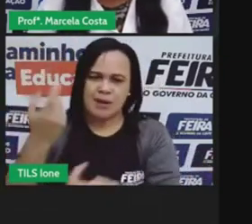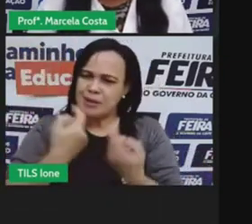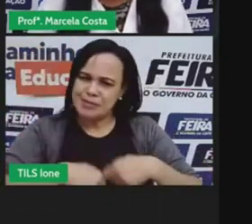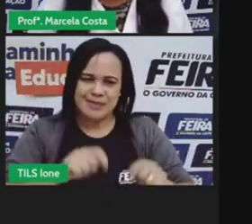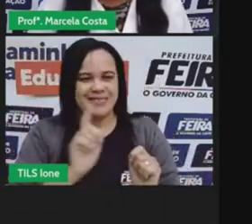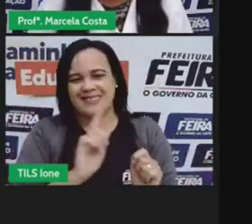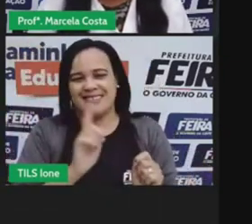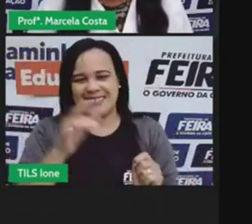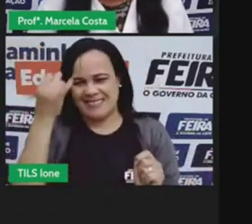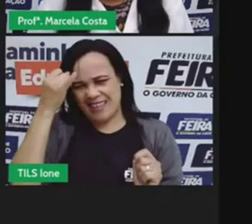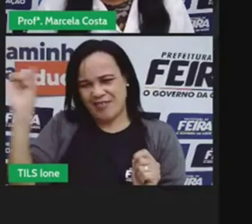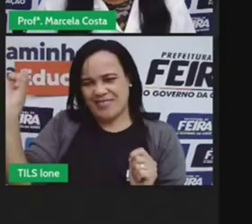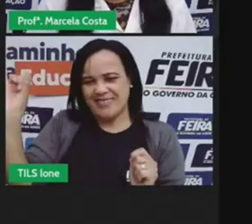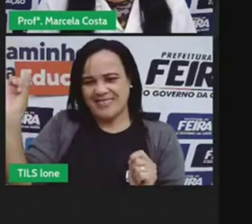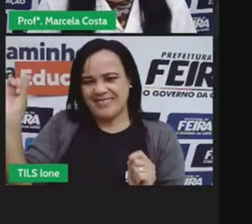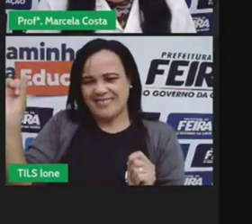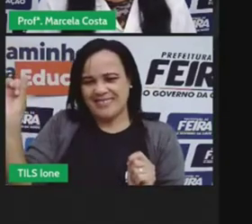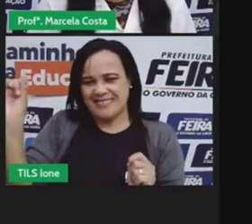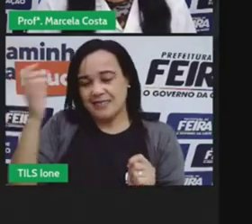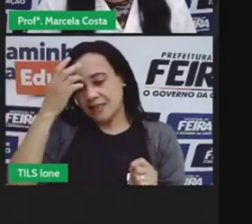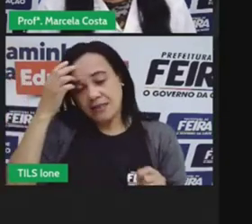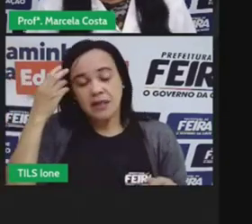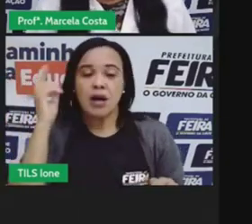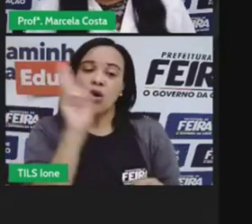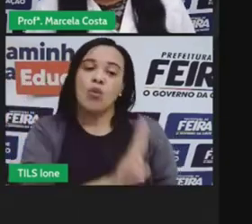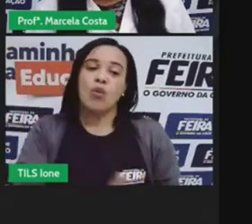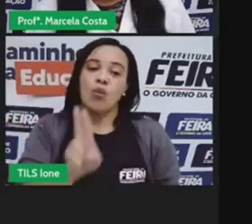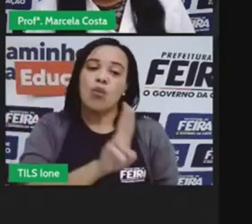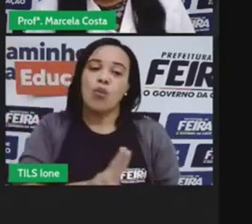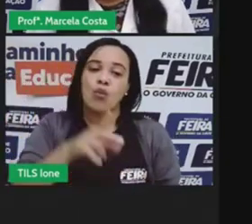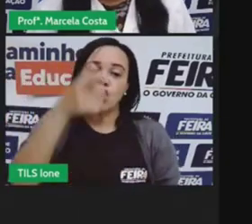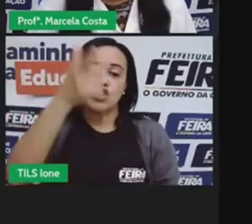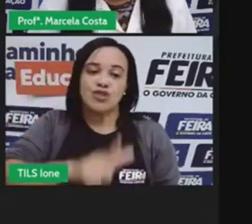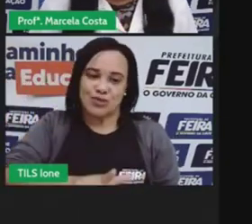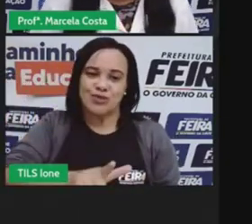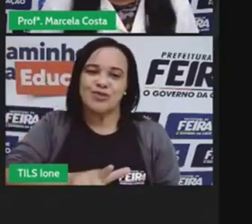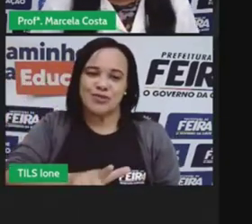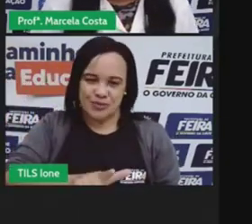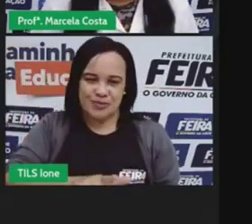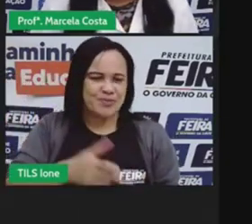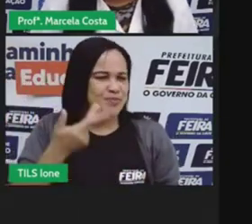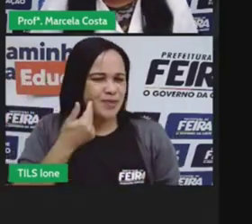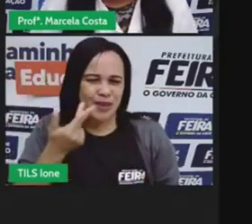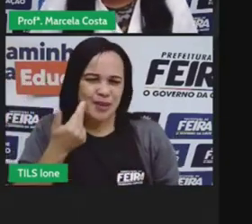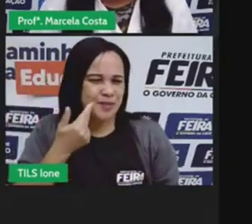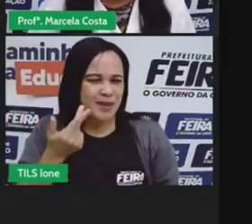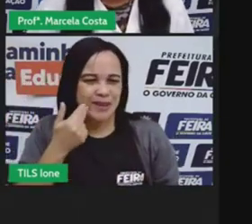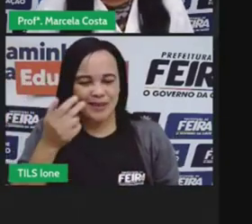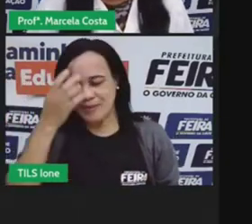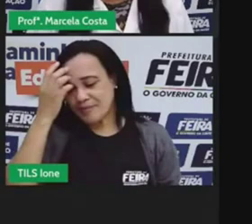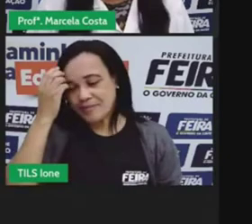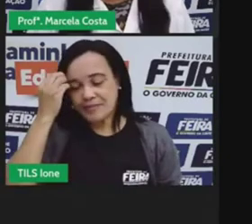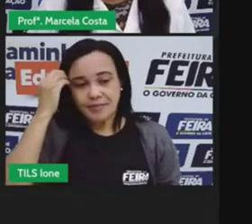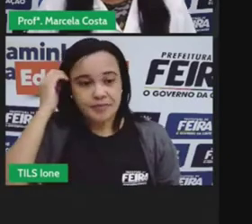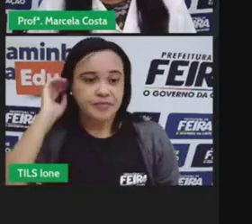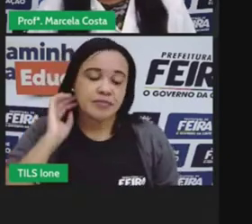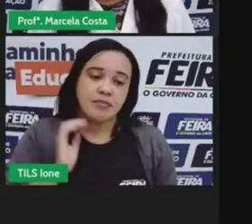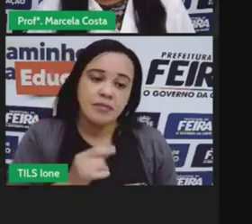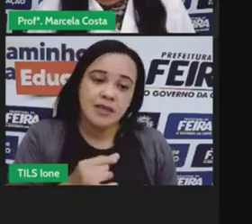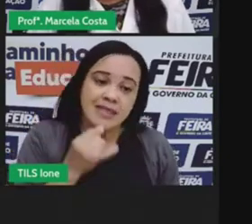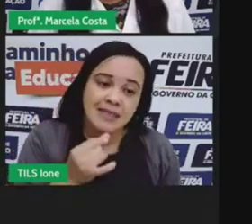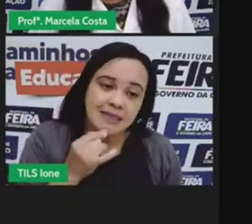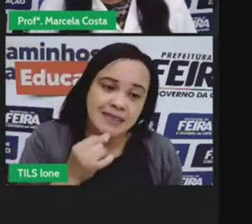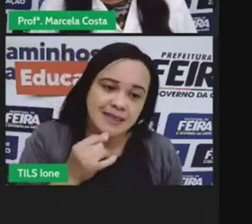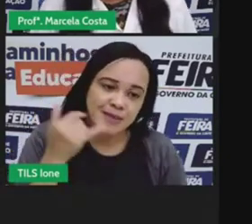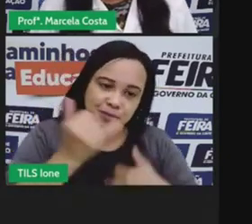reutilize então por exemplo um brinquedo que você gostava muito mas agora você já tem